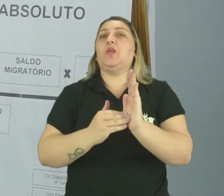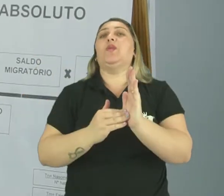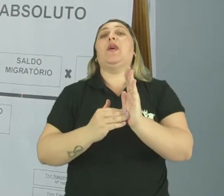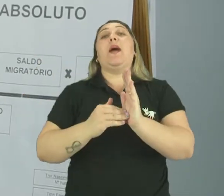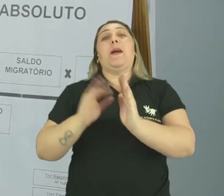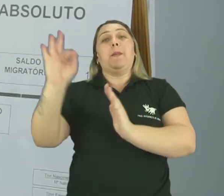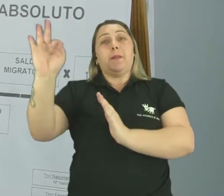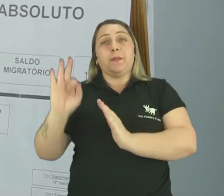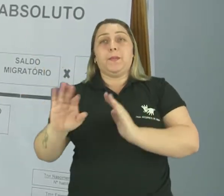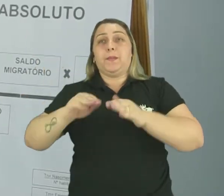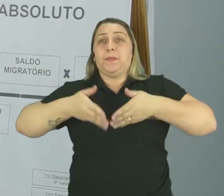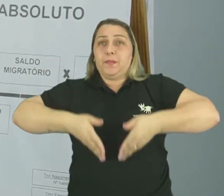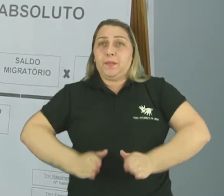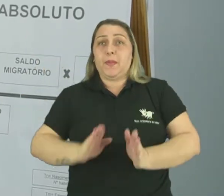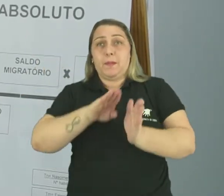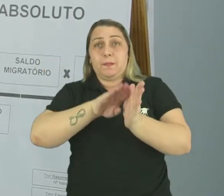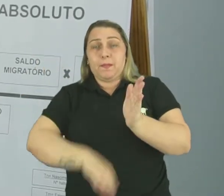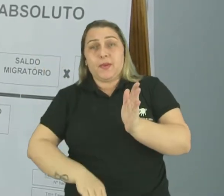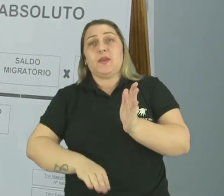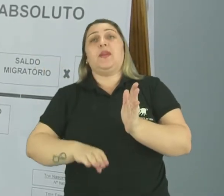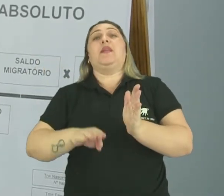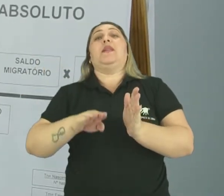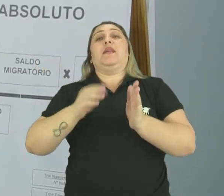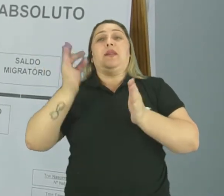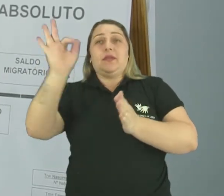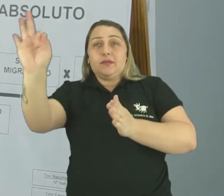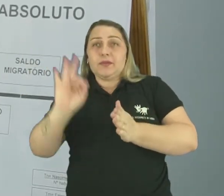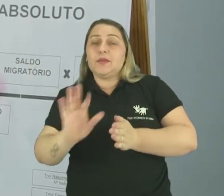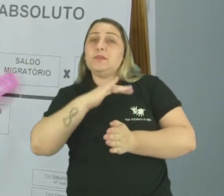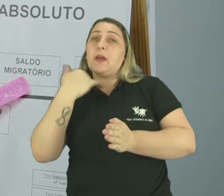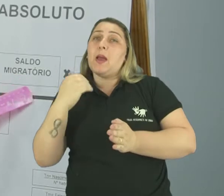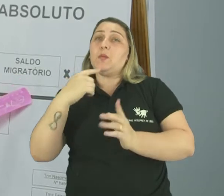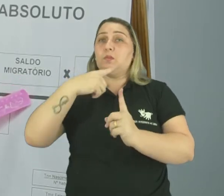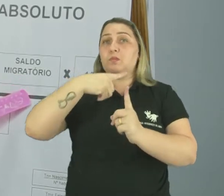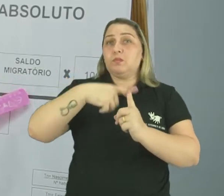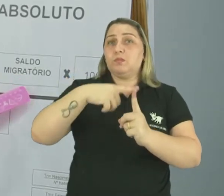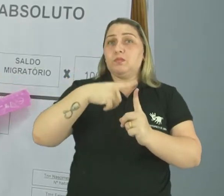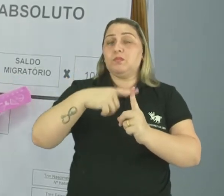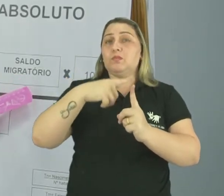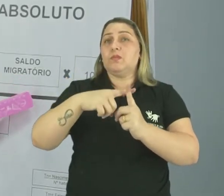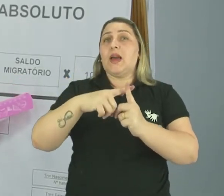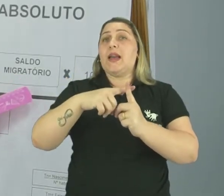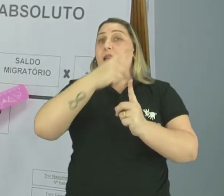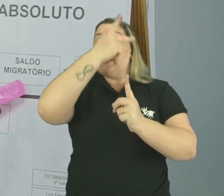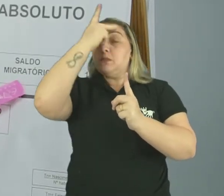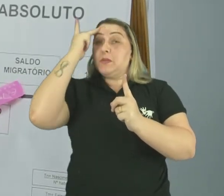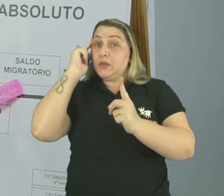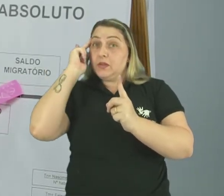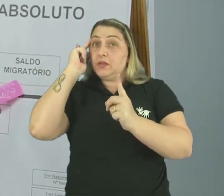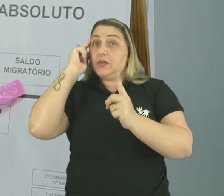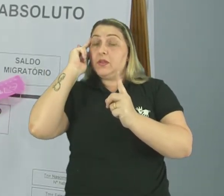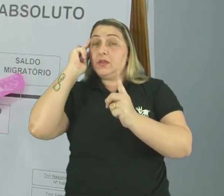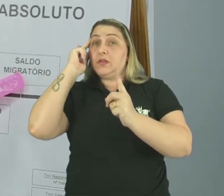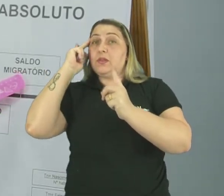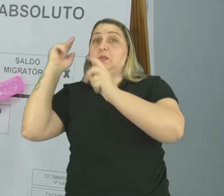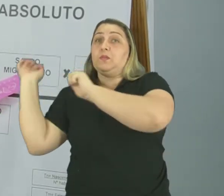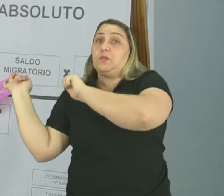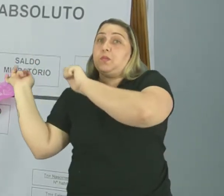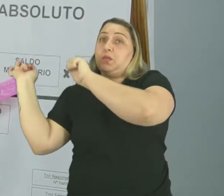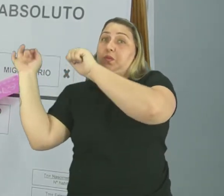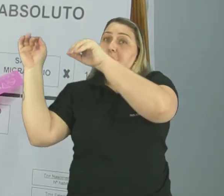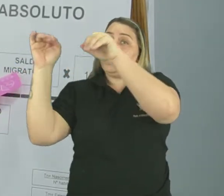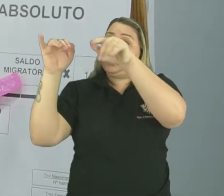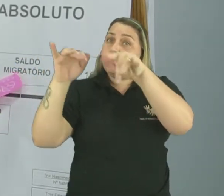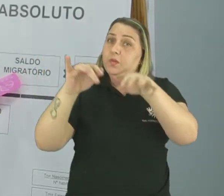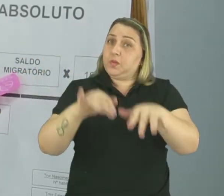a taxa de natalidade menos a taxa de mortalidade mais o saldo migratório, ou seja, o processo migratório, as pessoas que